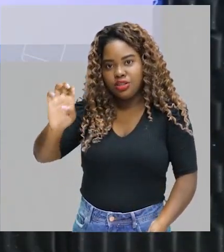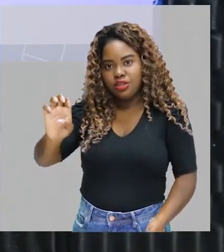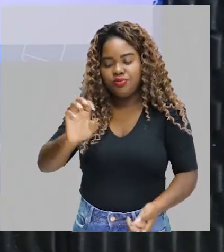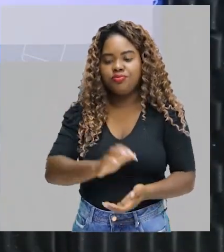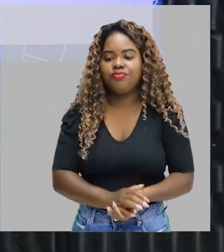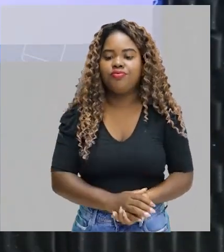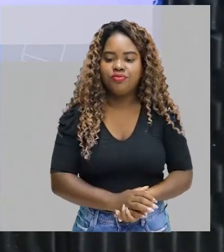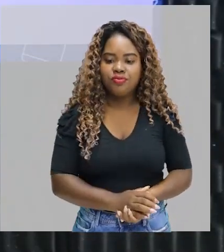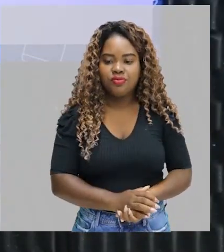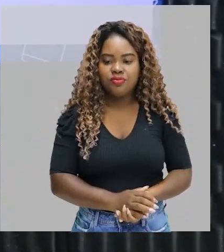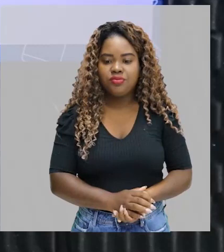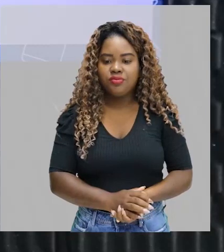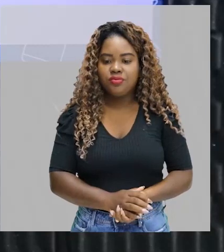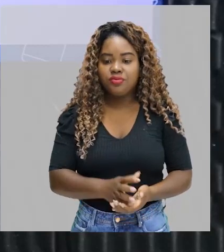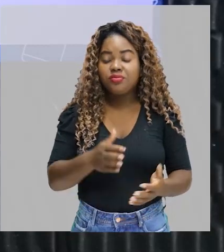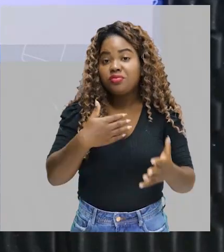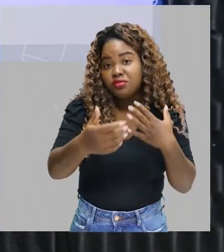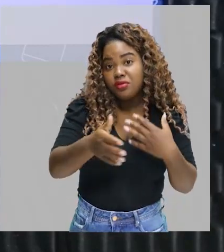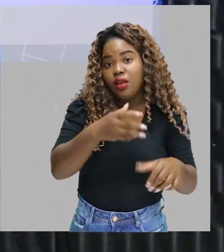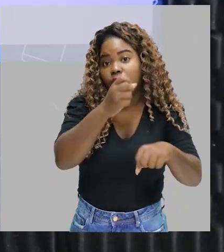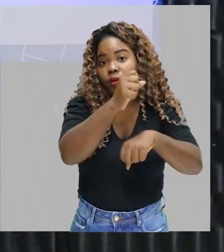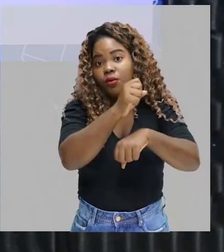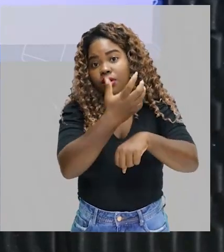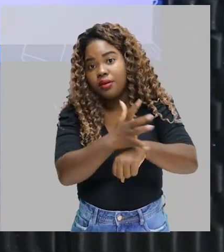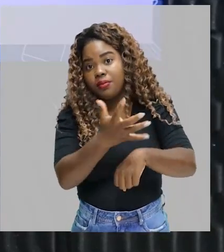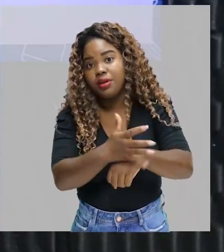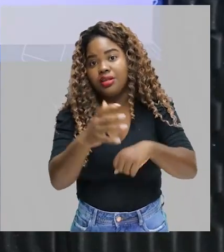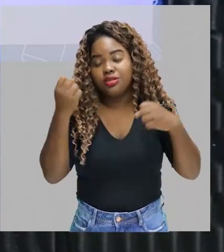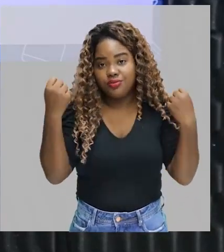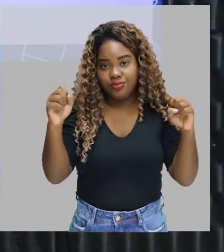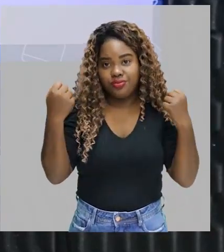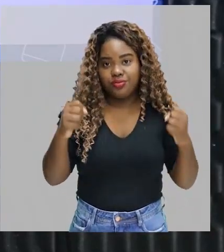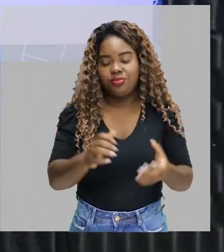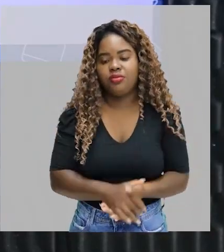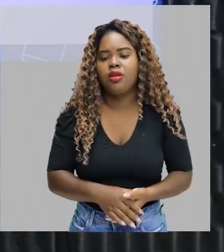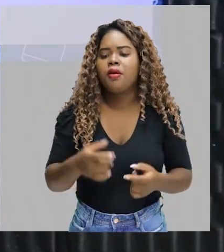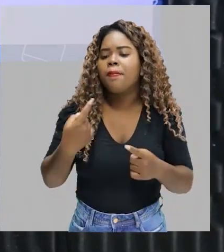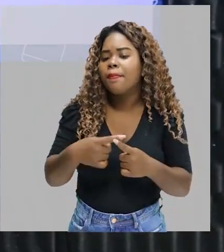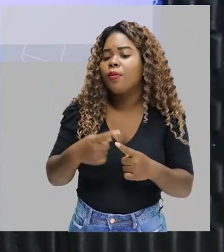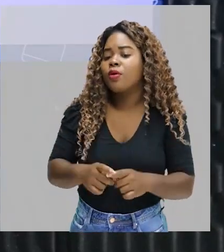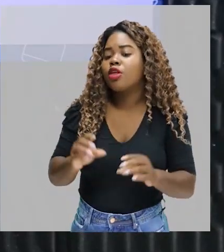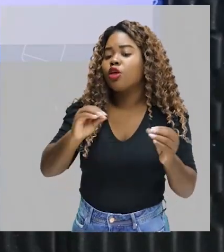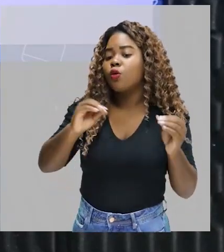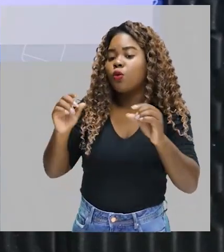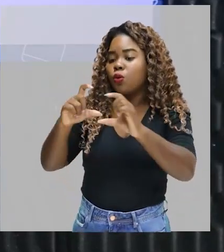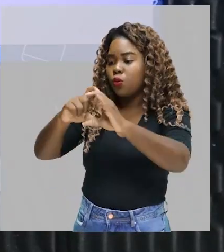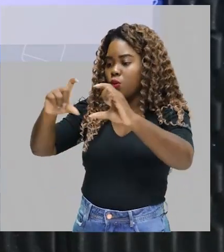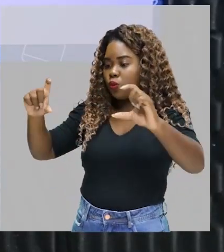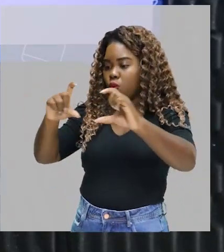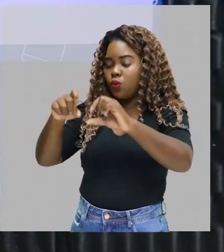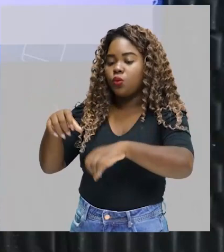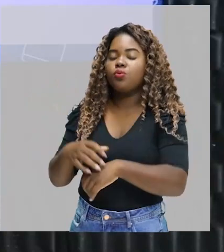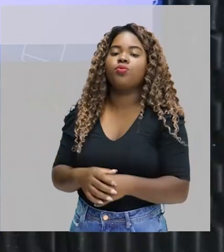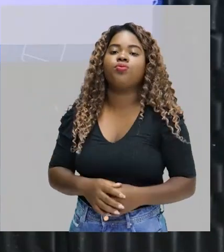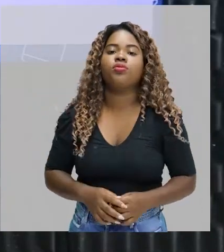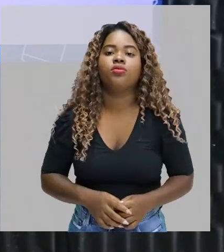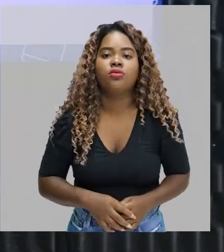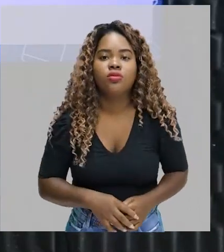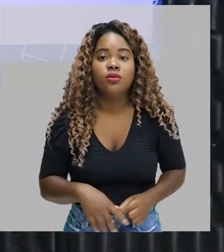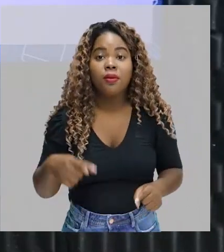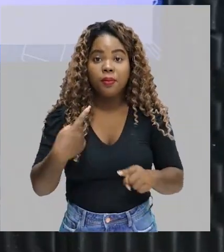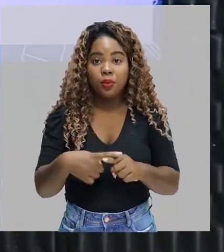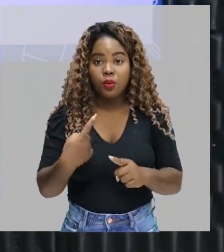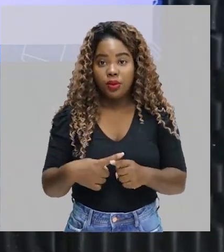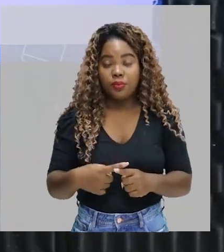eu falo aqui, ó, qualquer tipo de atividade física. Por que que eu fiz questão de circular isso aqui? Porque